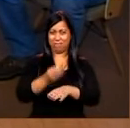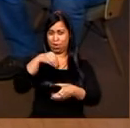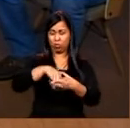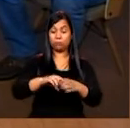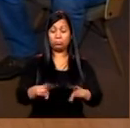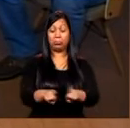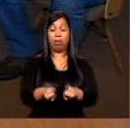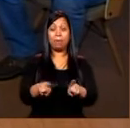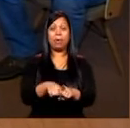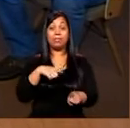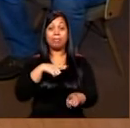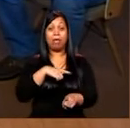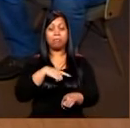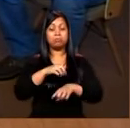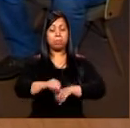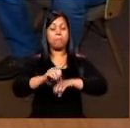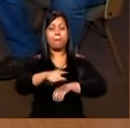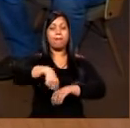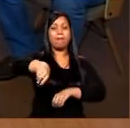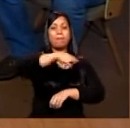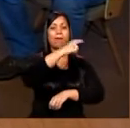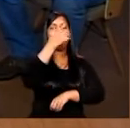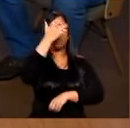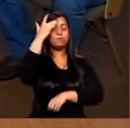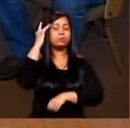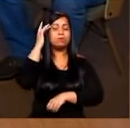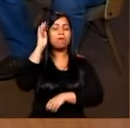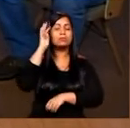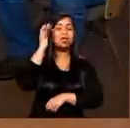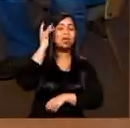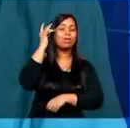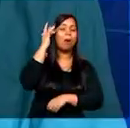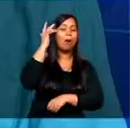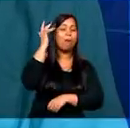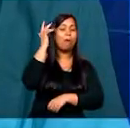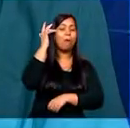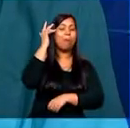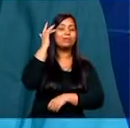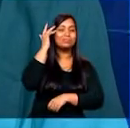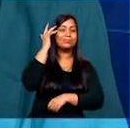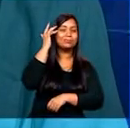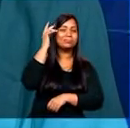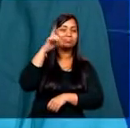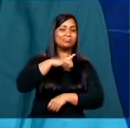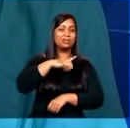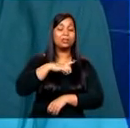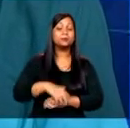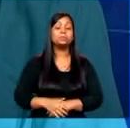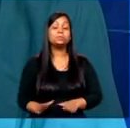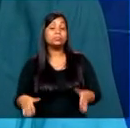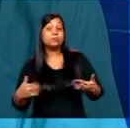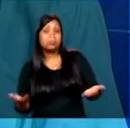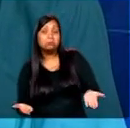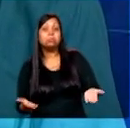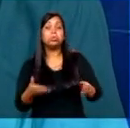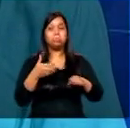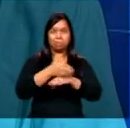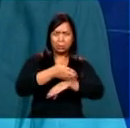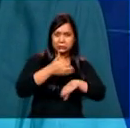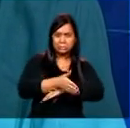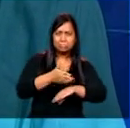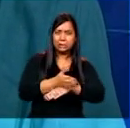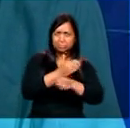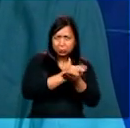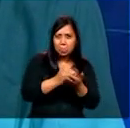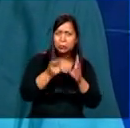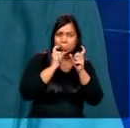formação crítica dos alunos e os professores precisam entender isso. Então, aí eu participei dessas